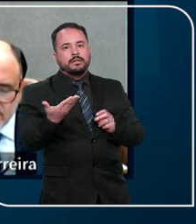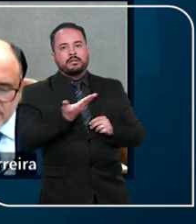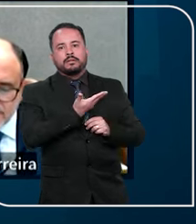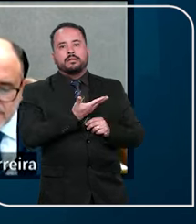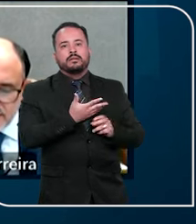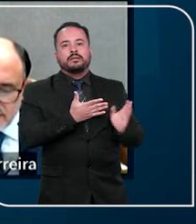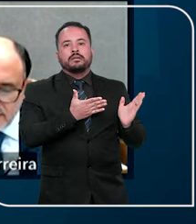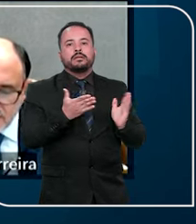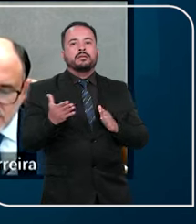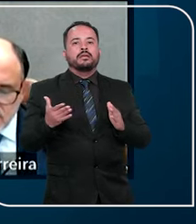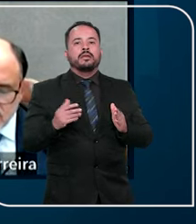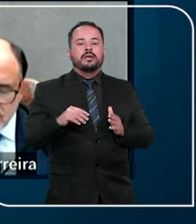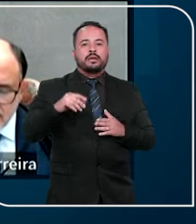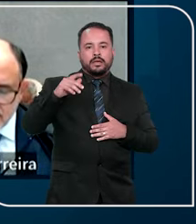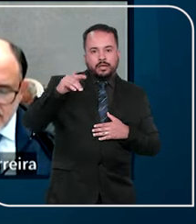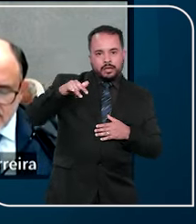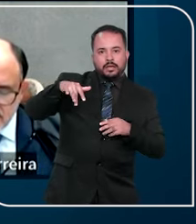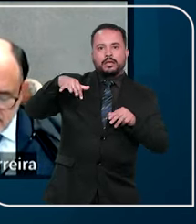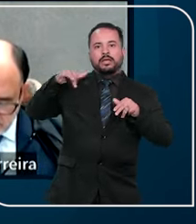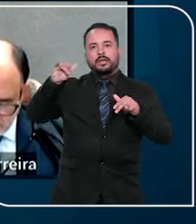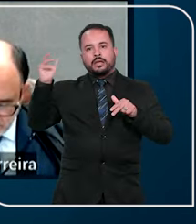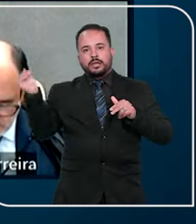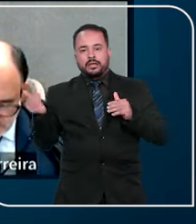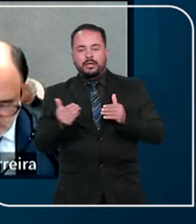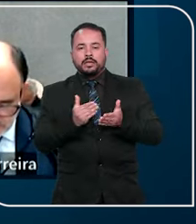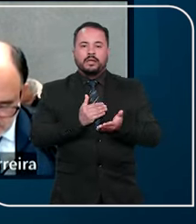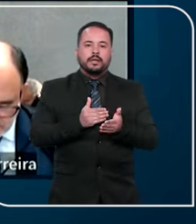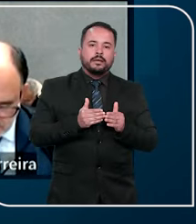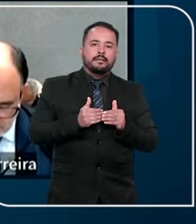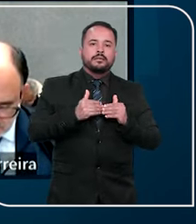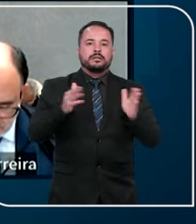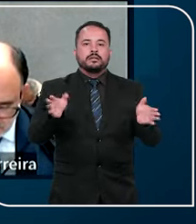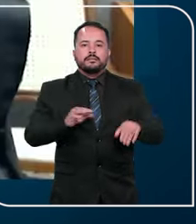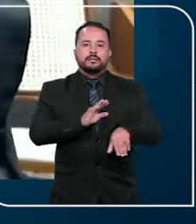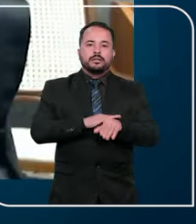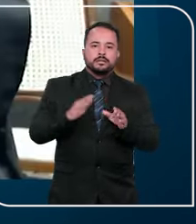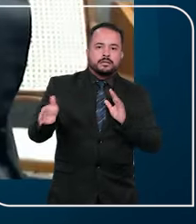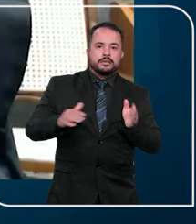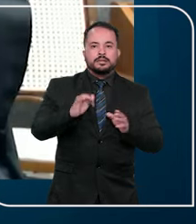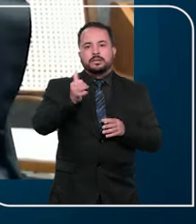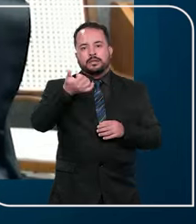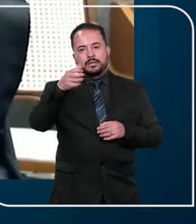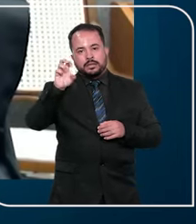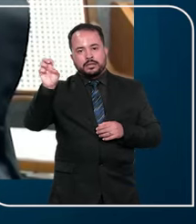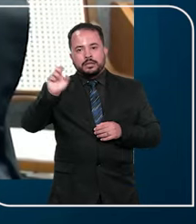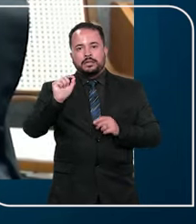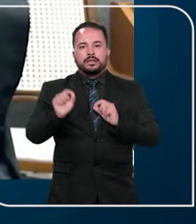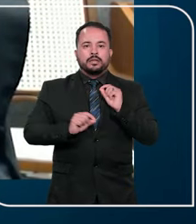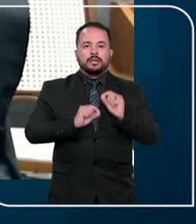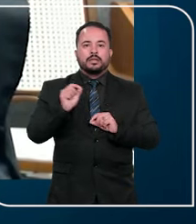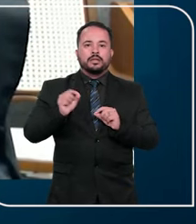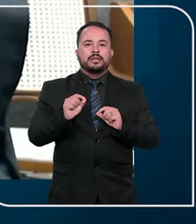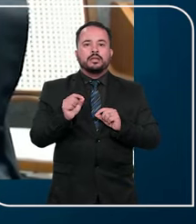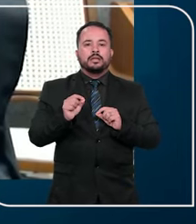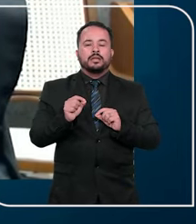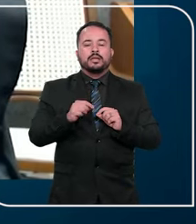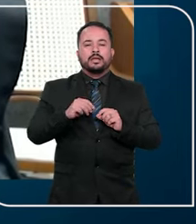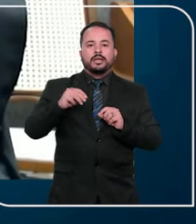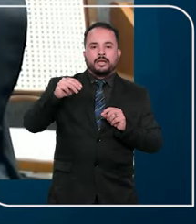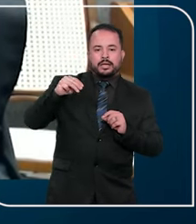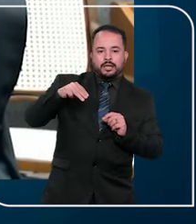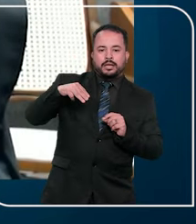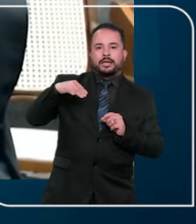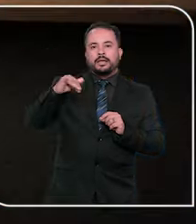ministro do STJ, Antônio Carlos Ferreira, determinou a abertura de prazo de 15 dias úteis para a manifestação de